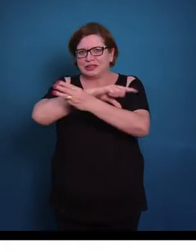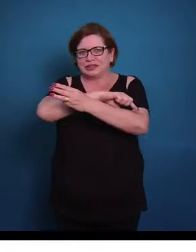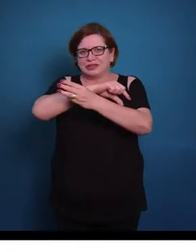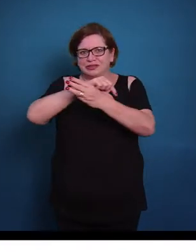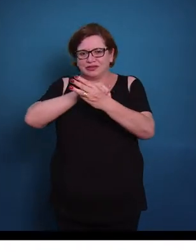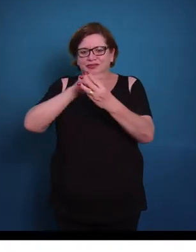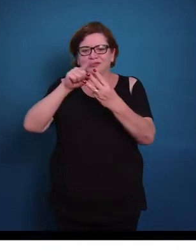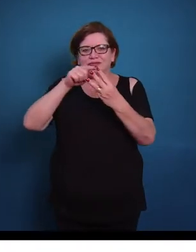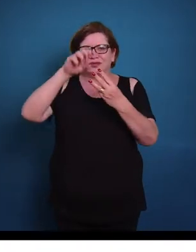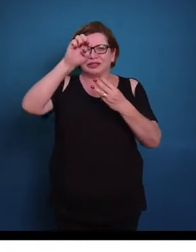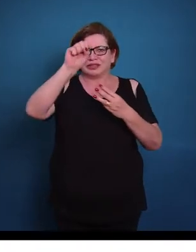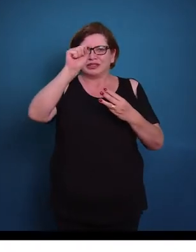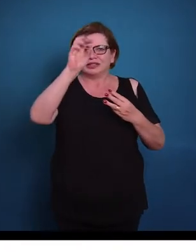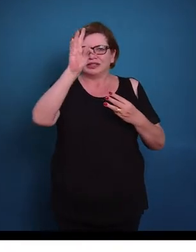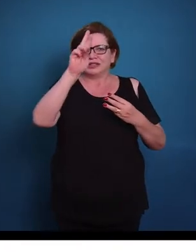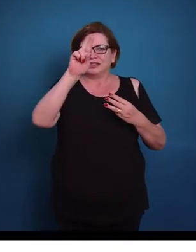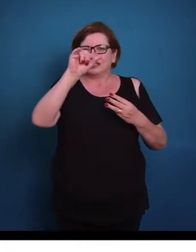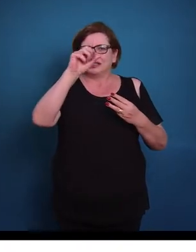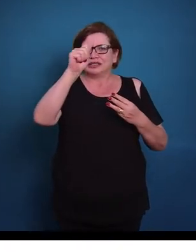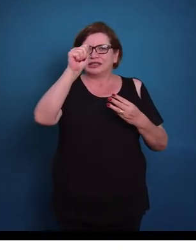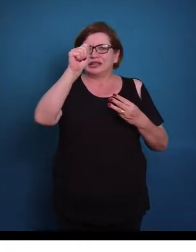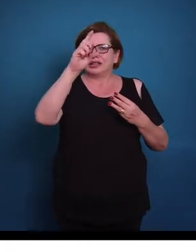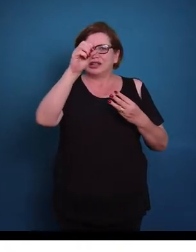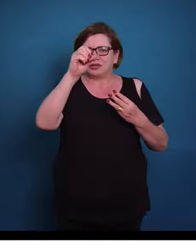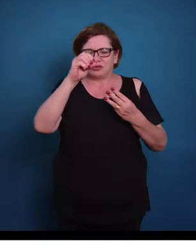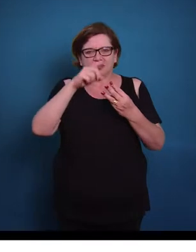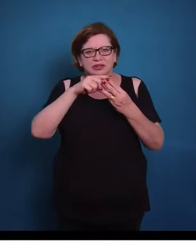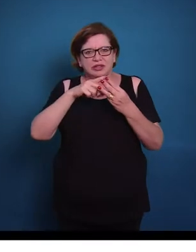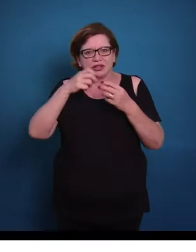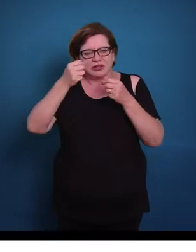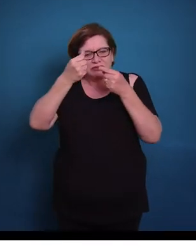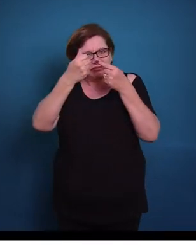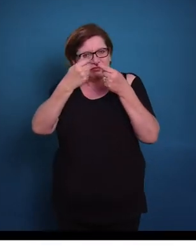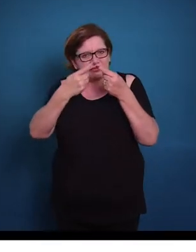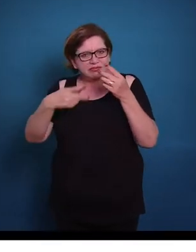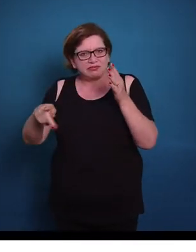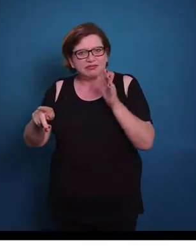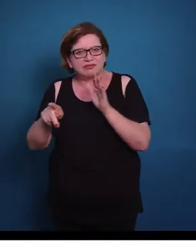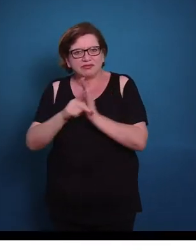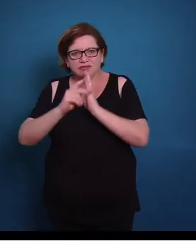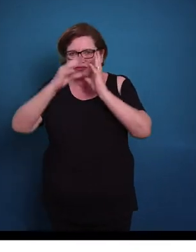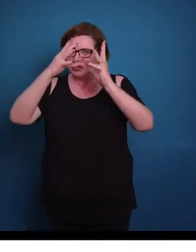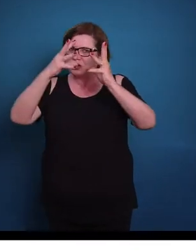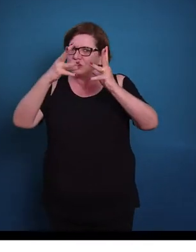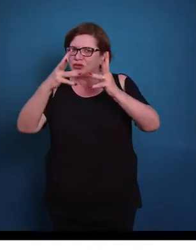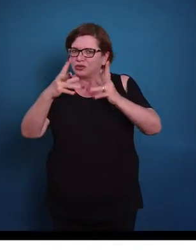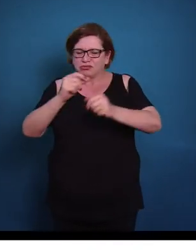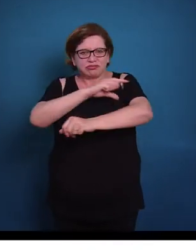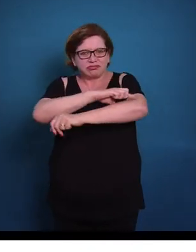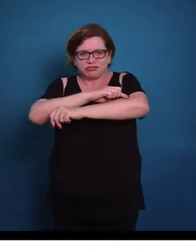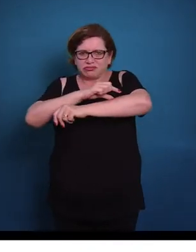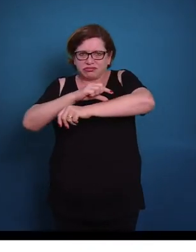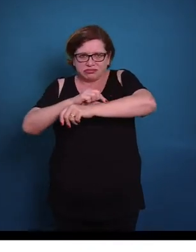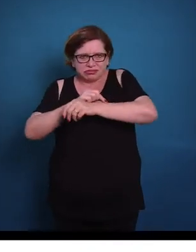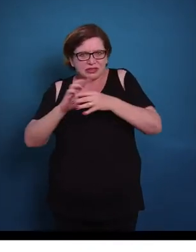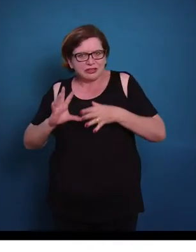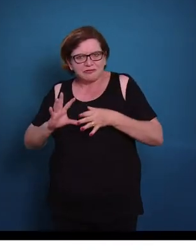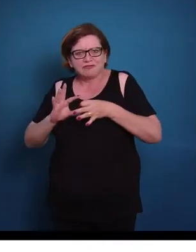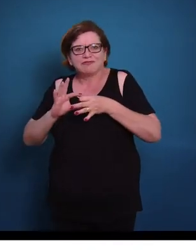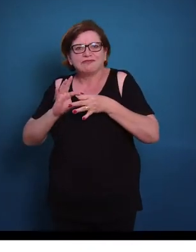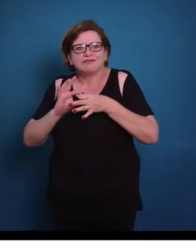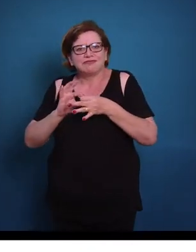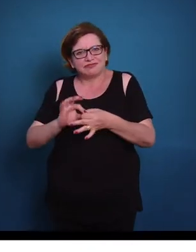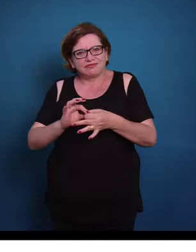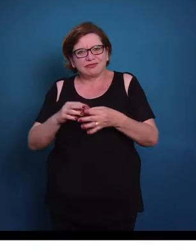Nós temos músculo estriado esquelético, que é característico praticamente de todos os nossos músculos que estão ligados